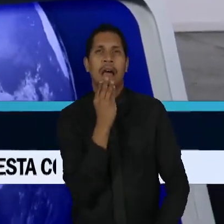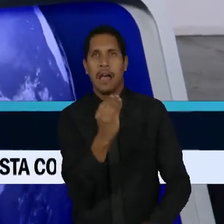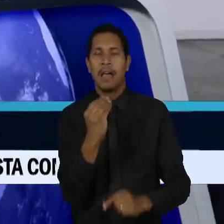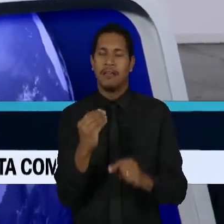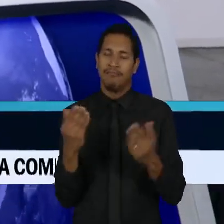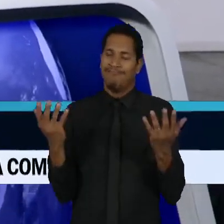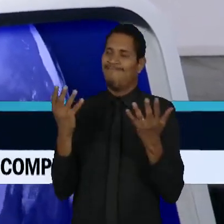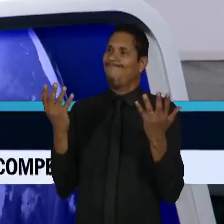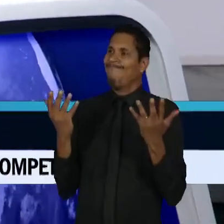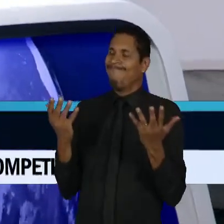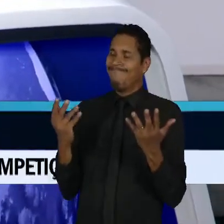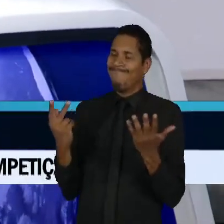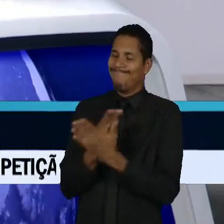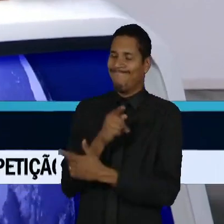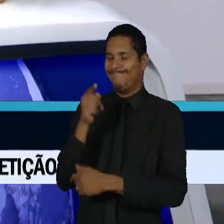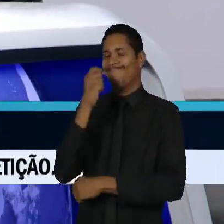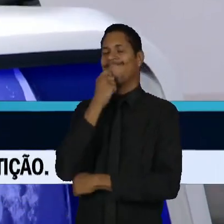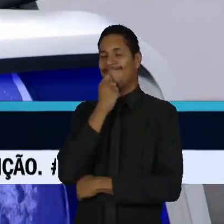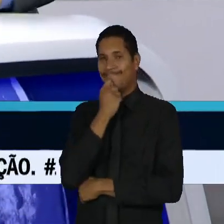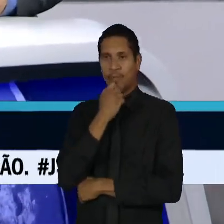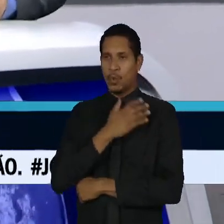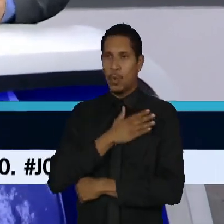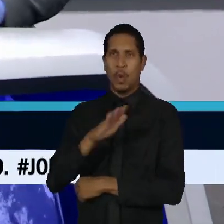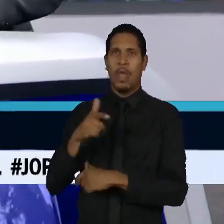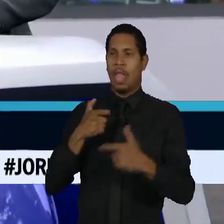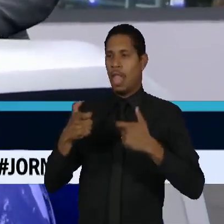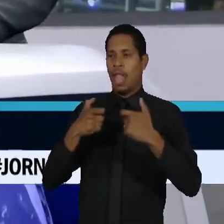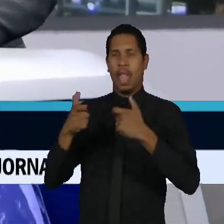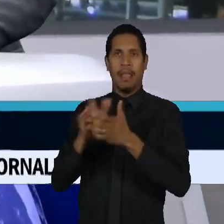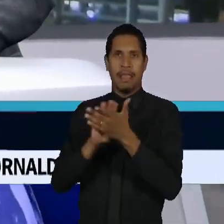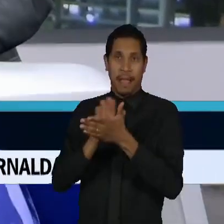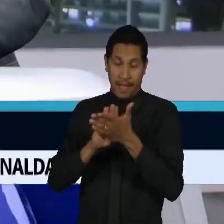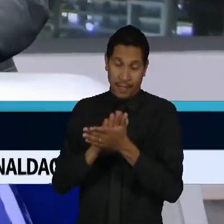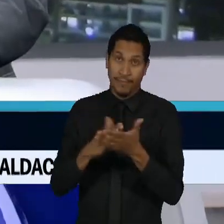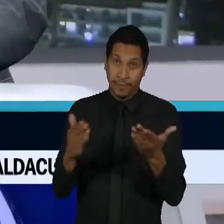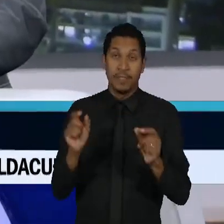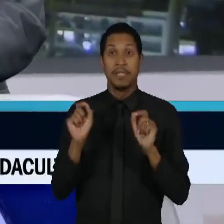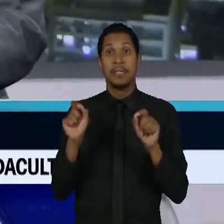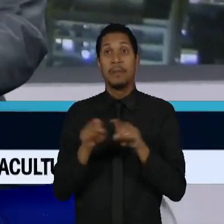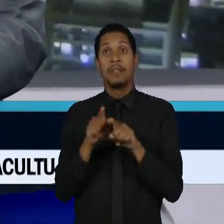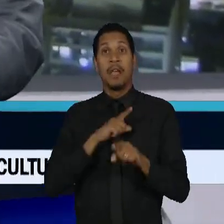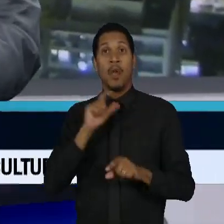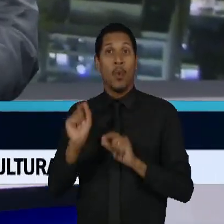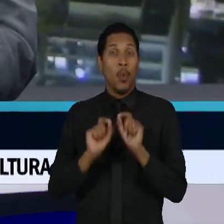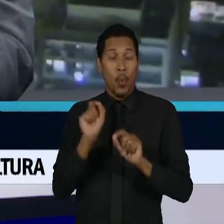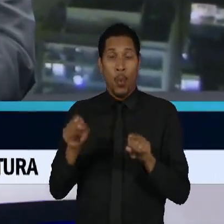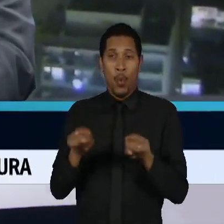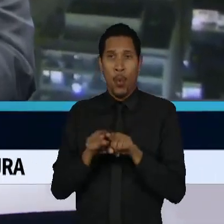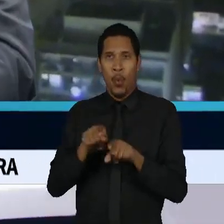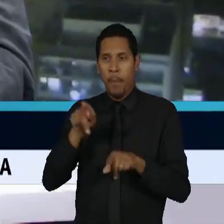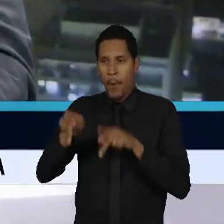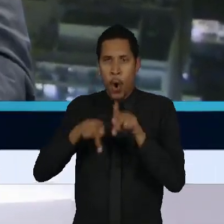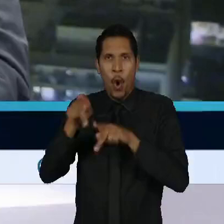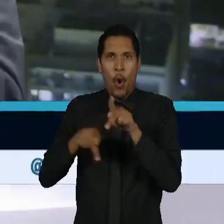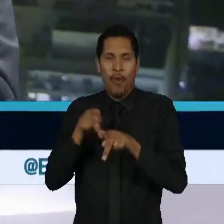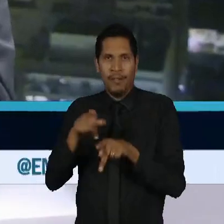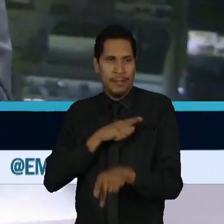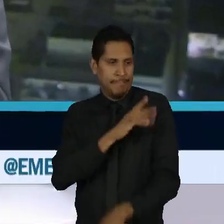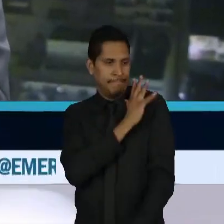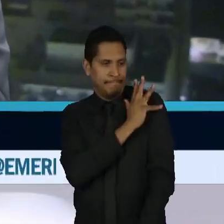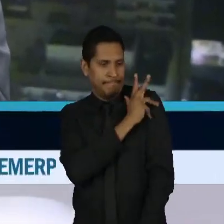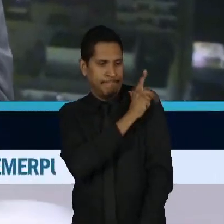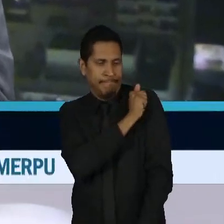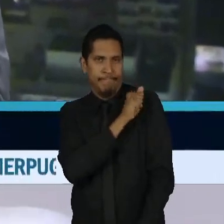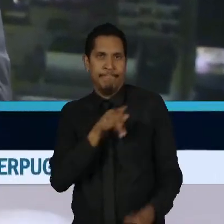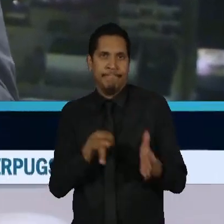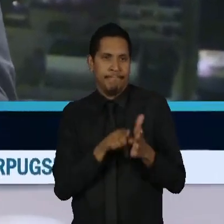Da mesma forma que a gente repudiou e vem repudiando há décadas já, a situação de calamidade que se encontra o povo palestino na faixa de Gaza,